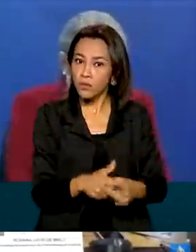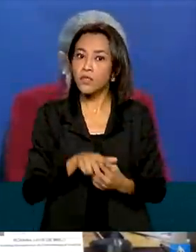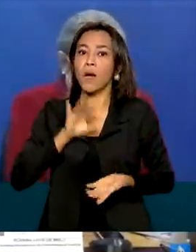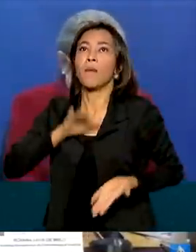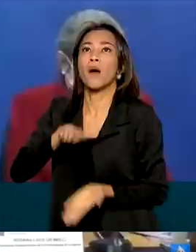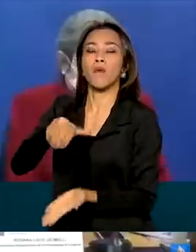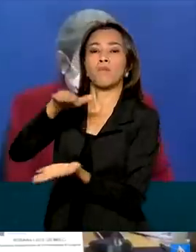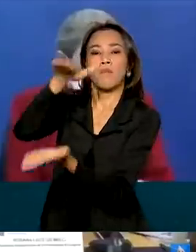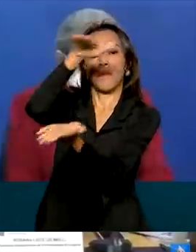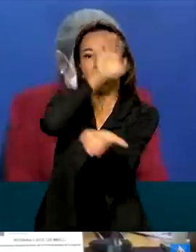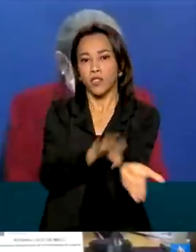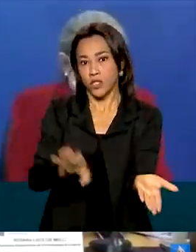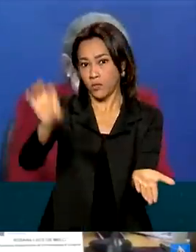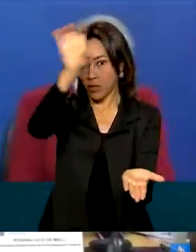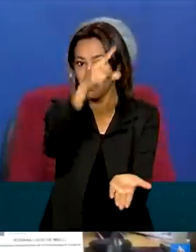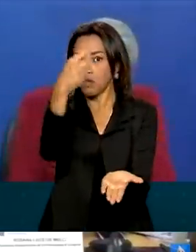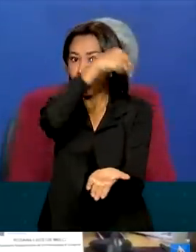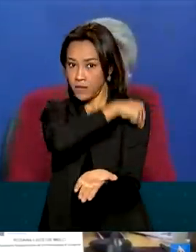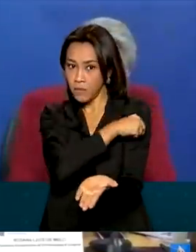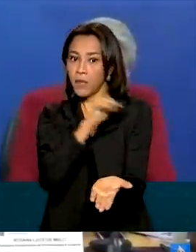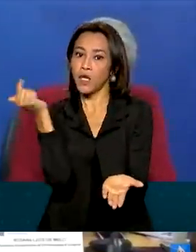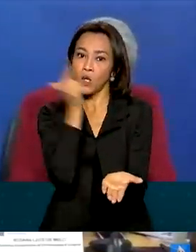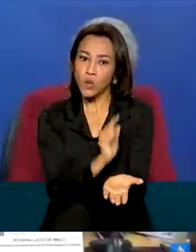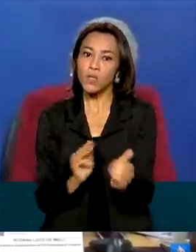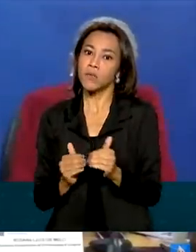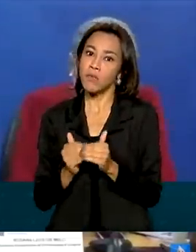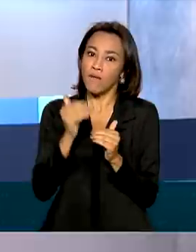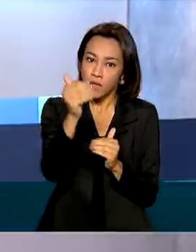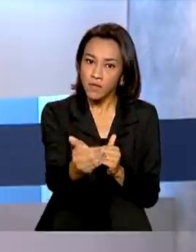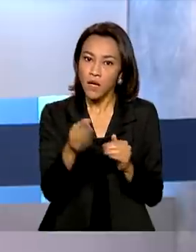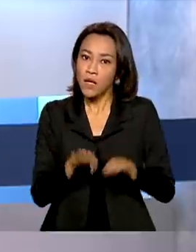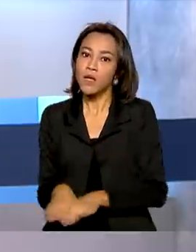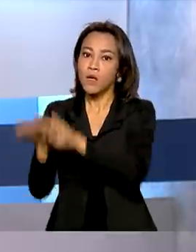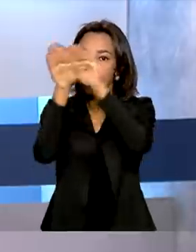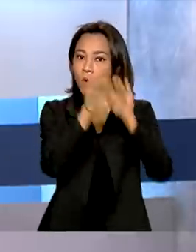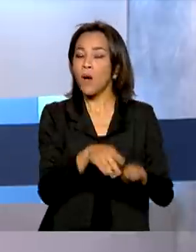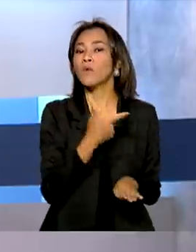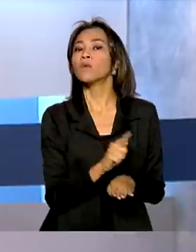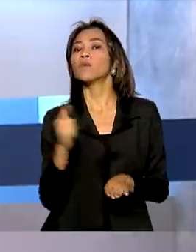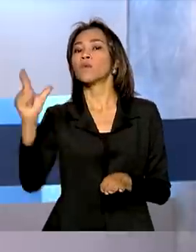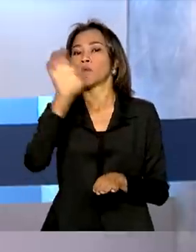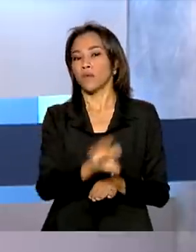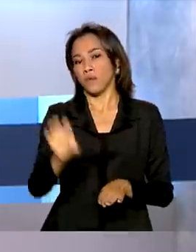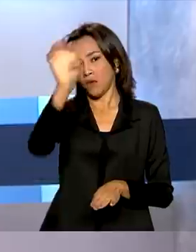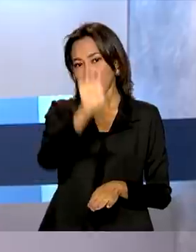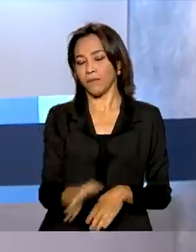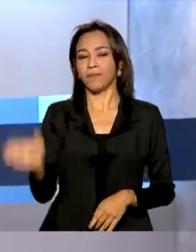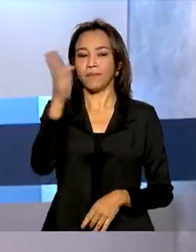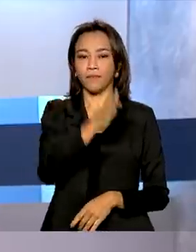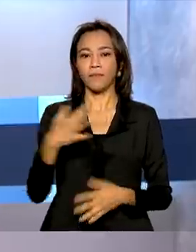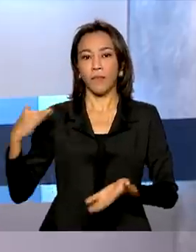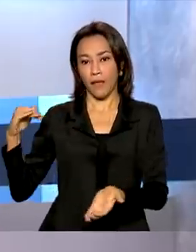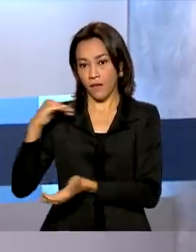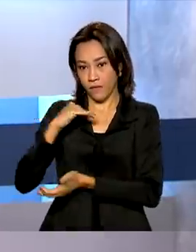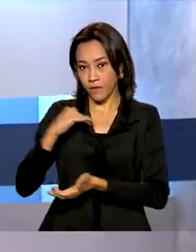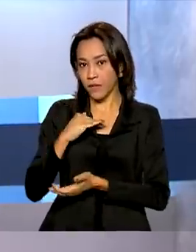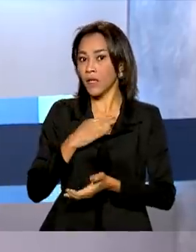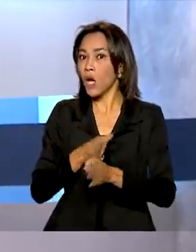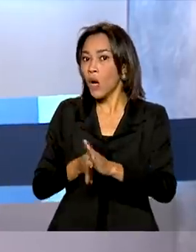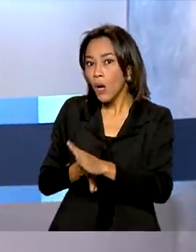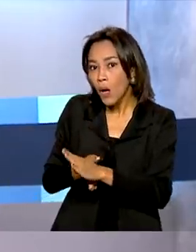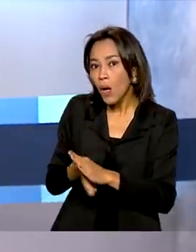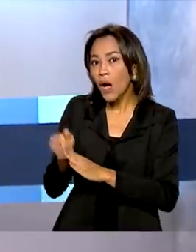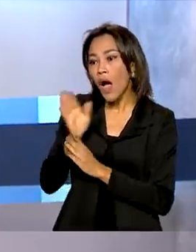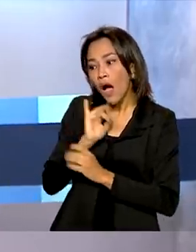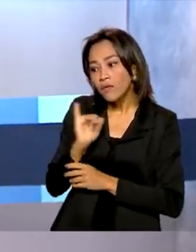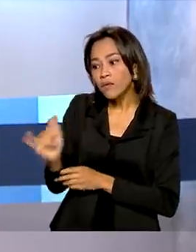necessidade de avançar de maneira equânime nos outros estados. E a Anvisa recomendou ao Ministério da Saúde que